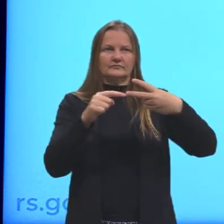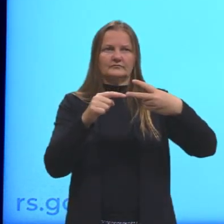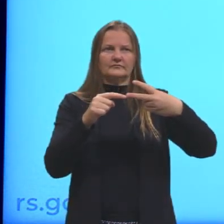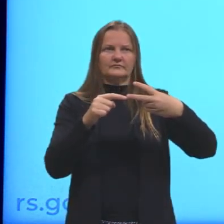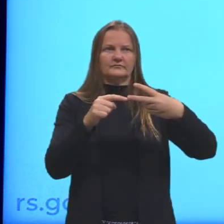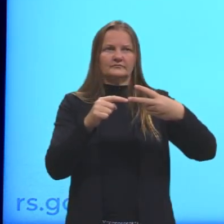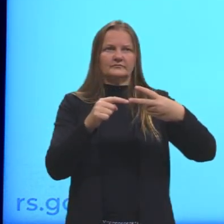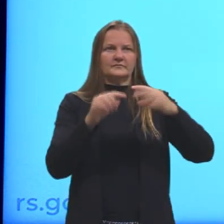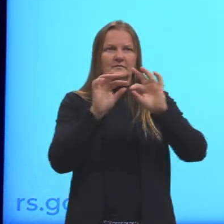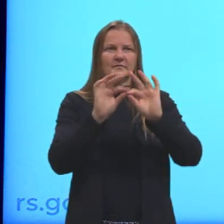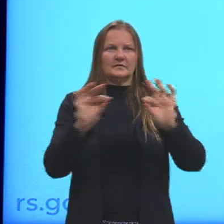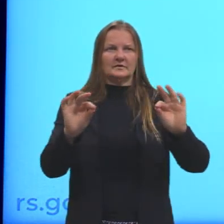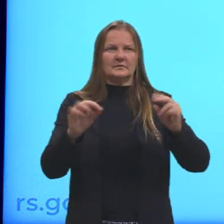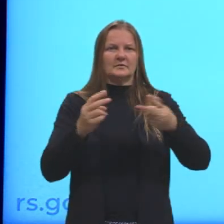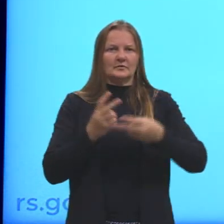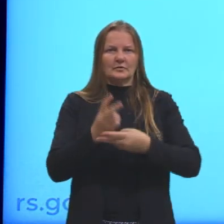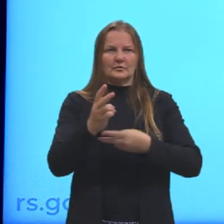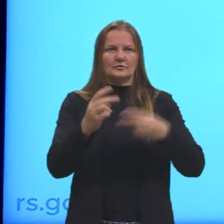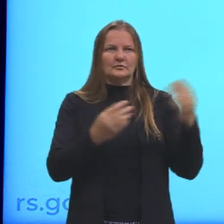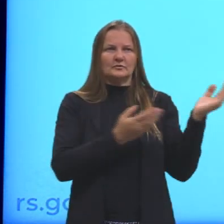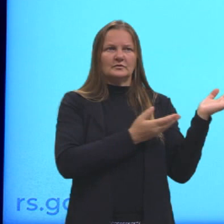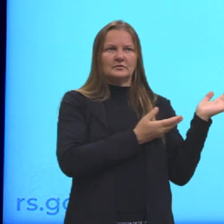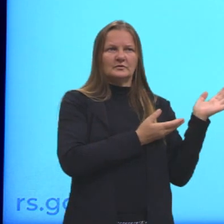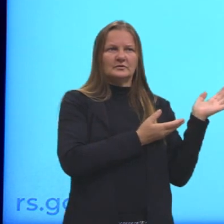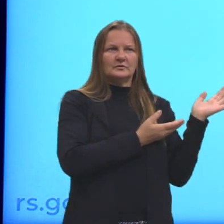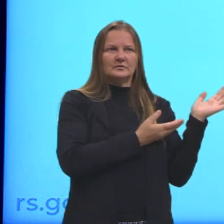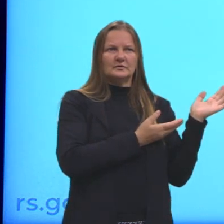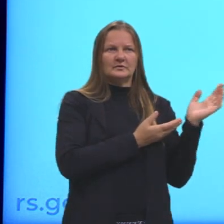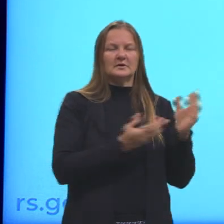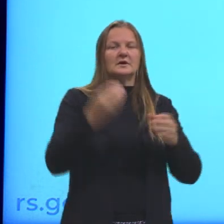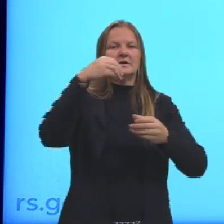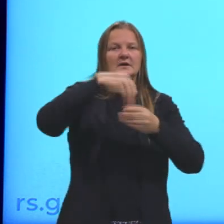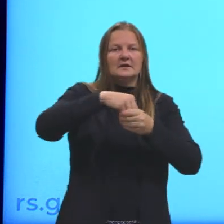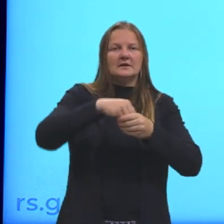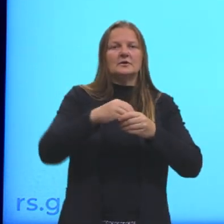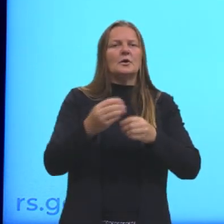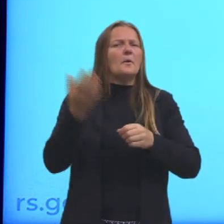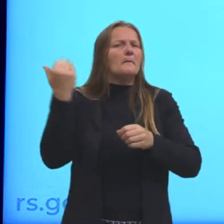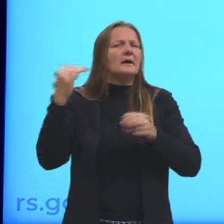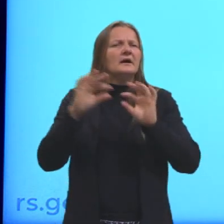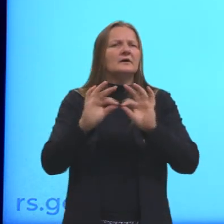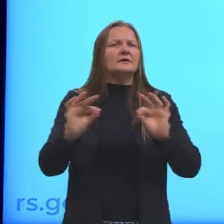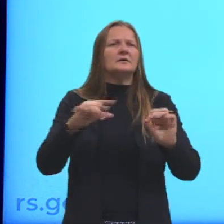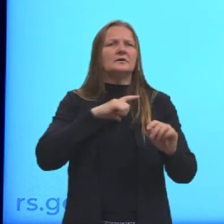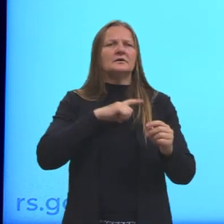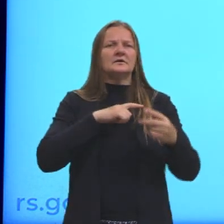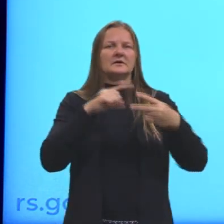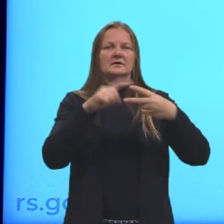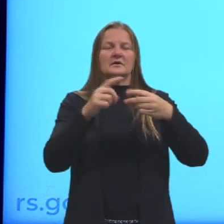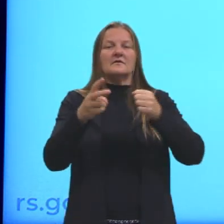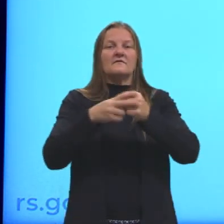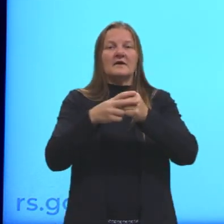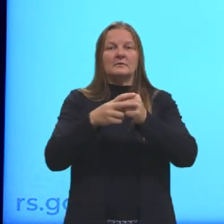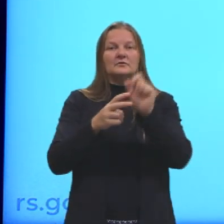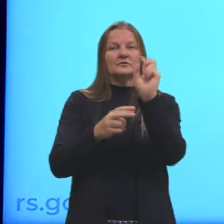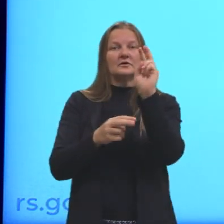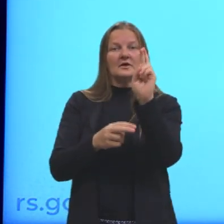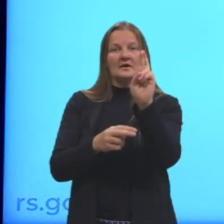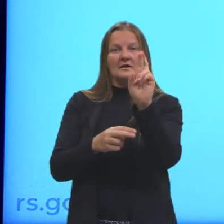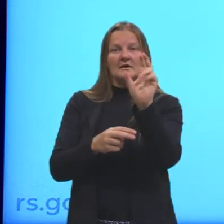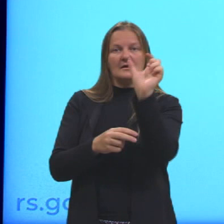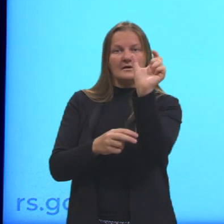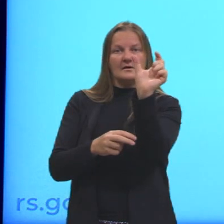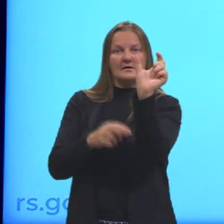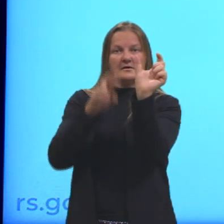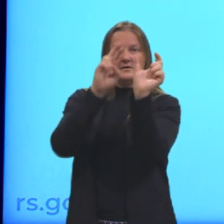que é o simples e o contínuo. Dentro do passado simples, nós temos verbos regulares e